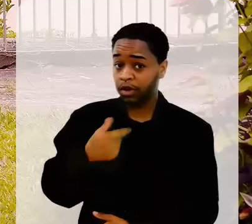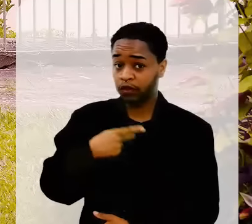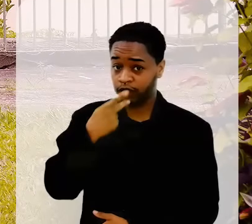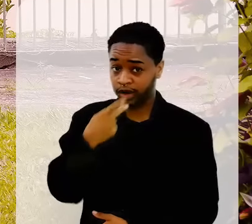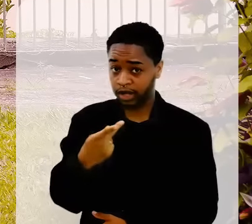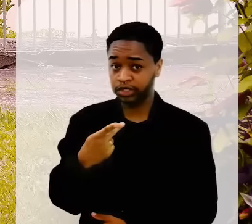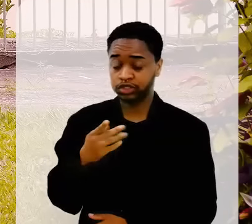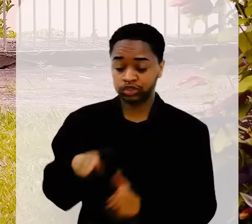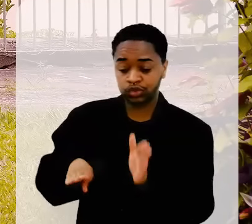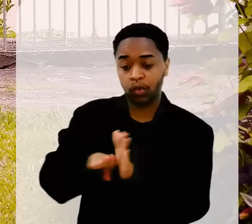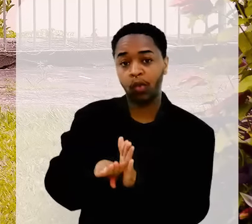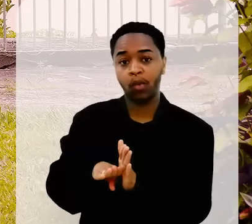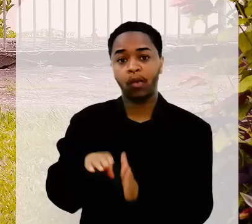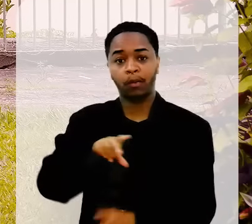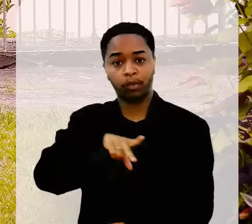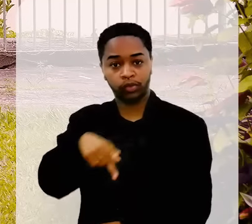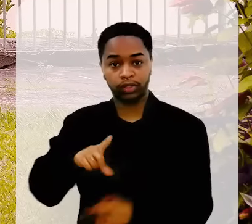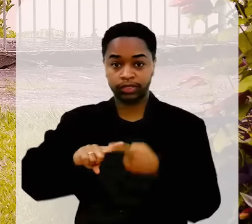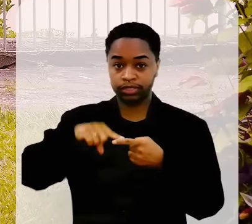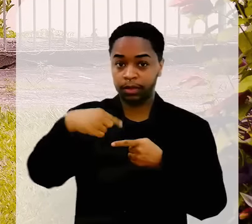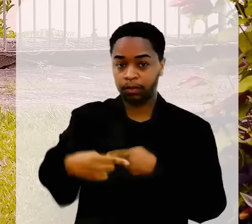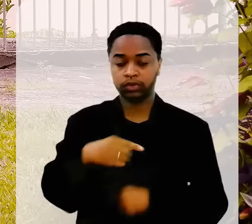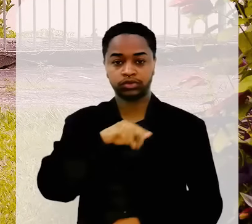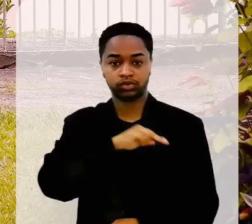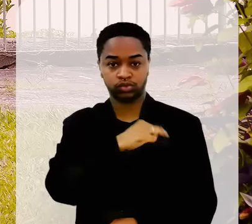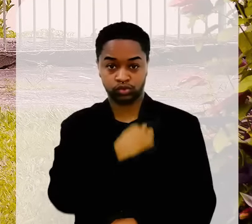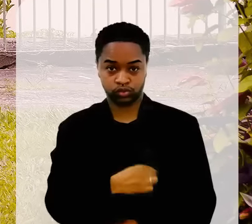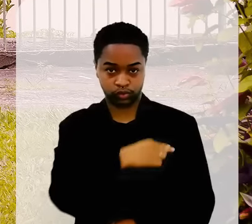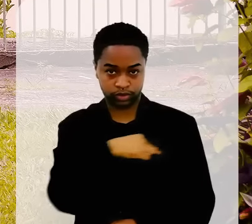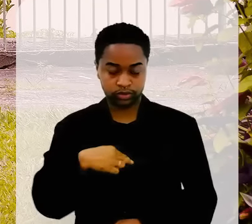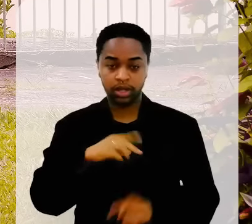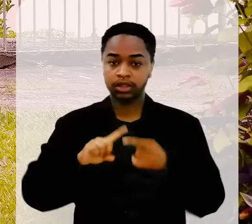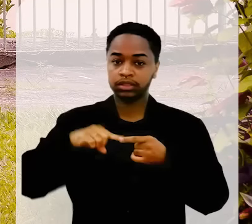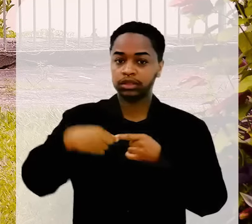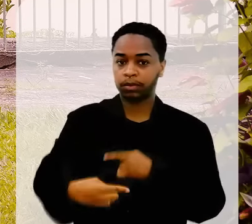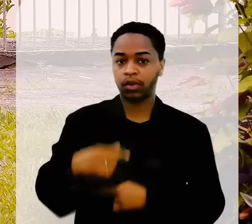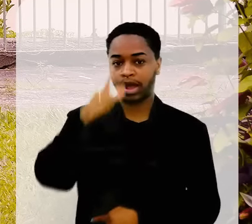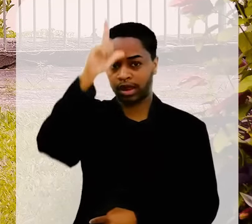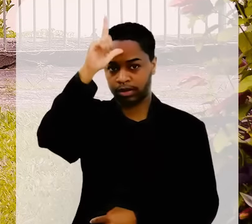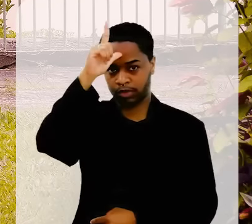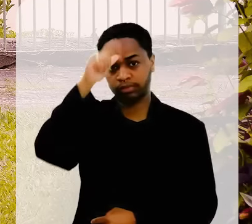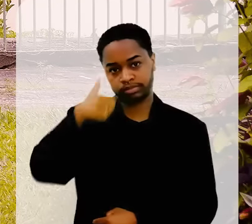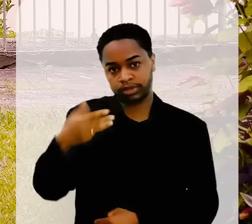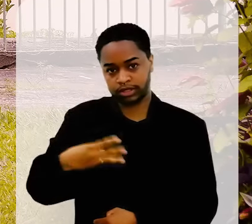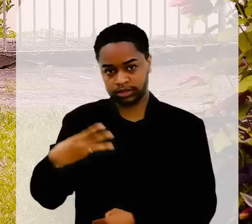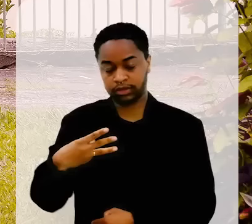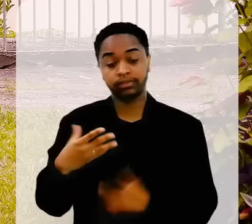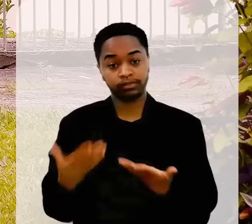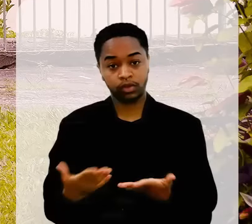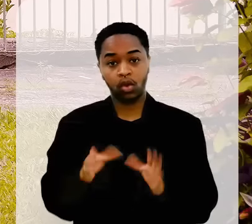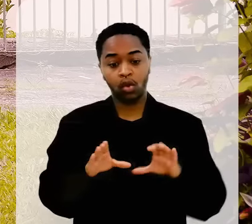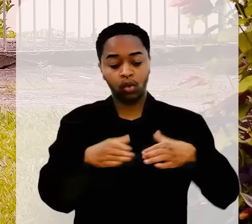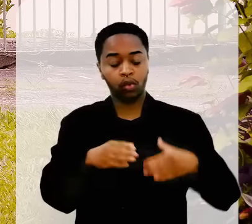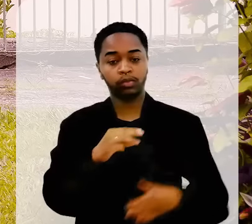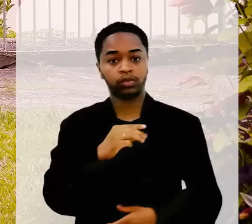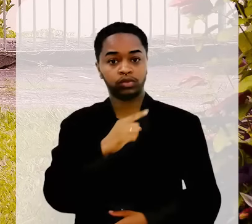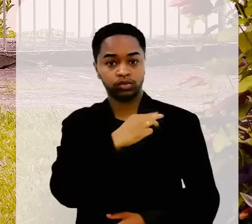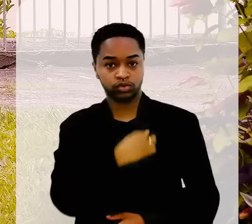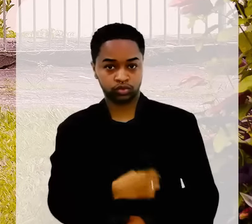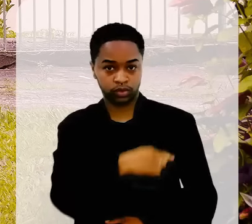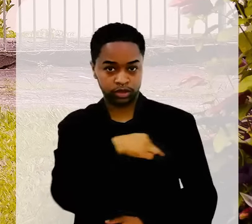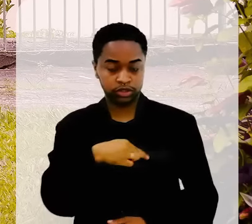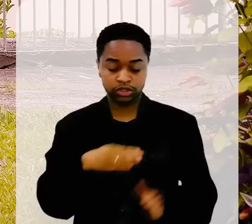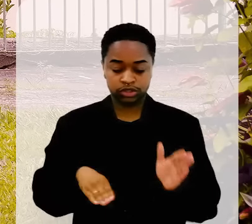Primeiro aqui, como eu falei, foram os portugueses, em seguida os suíços e, posteriormente, os alemães. Os suíços